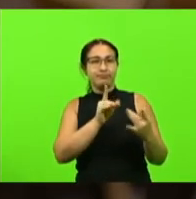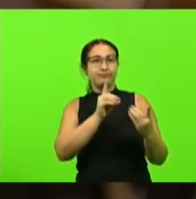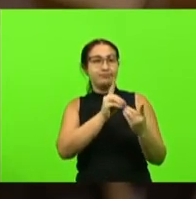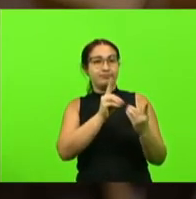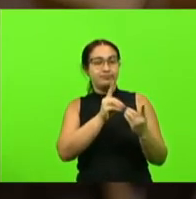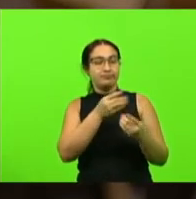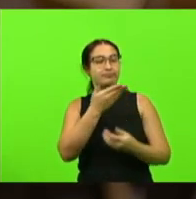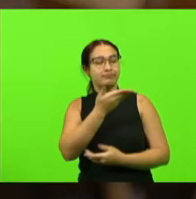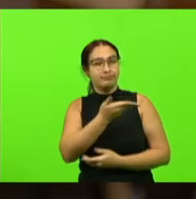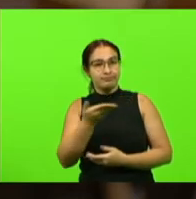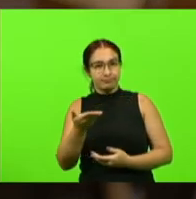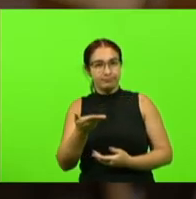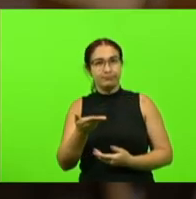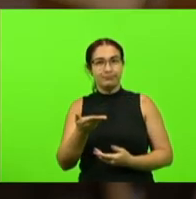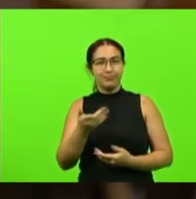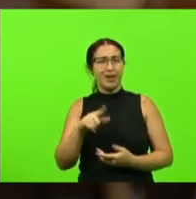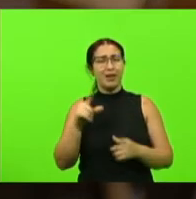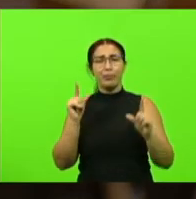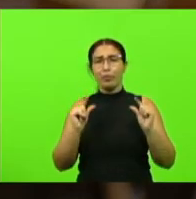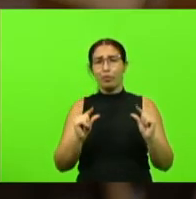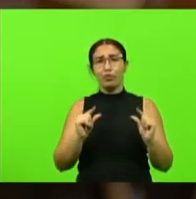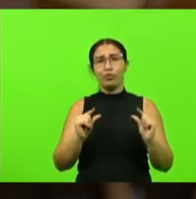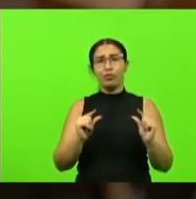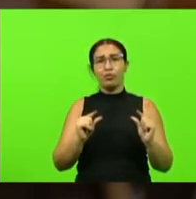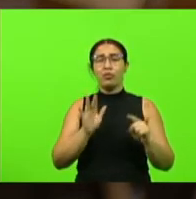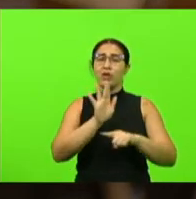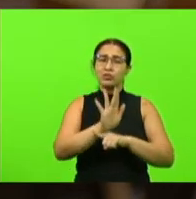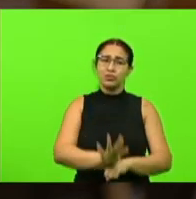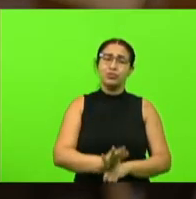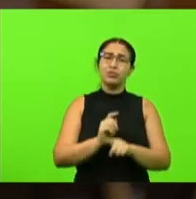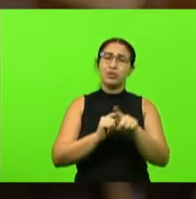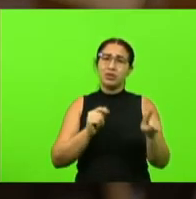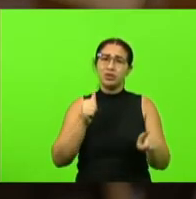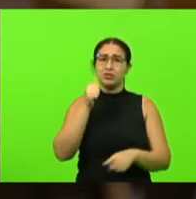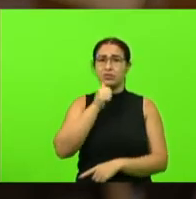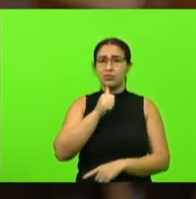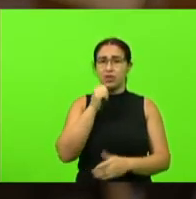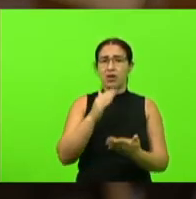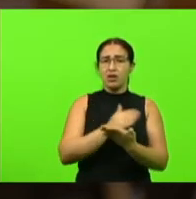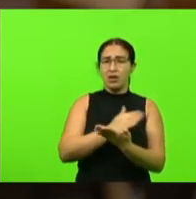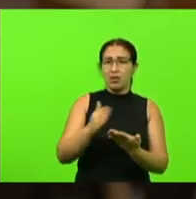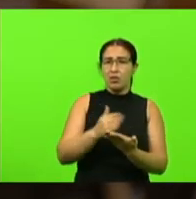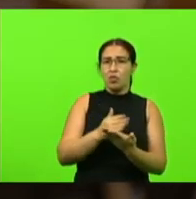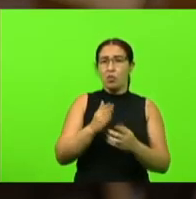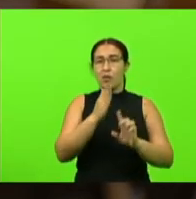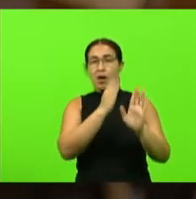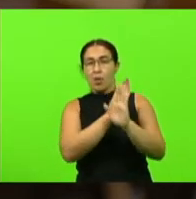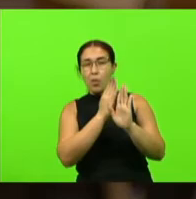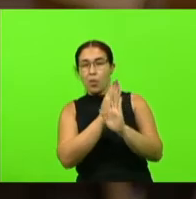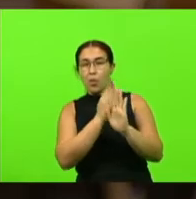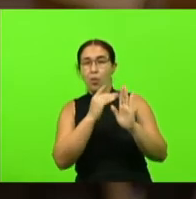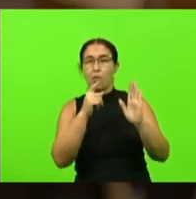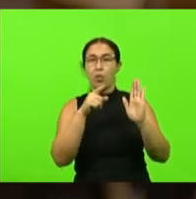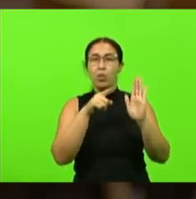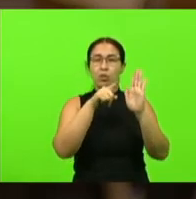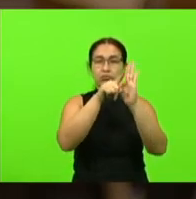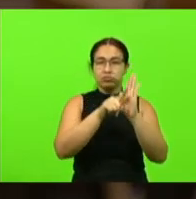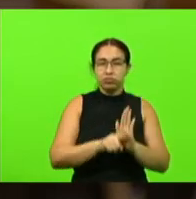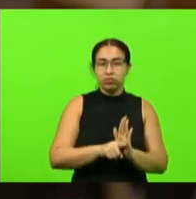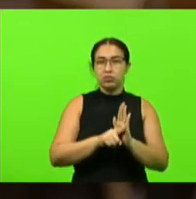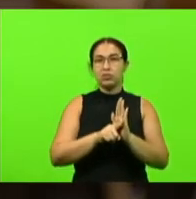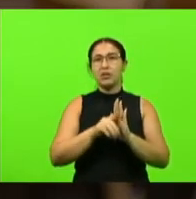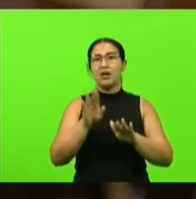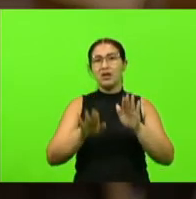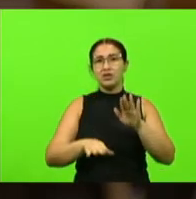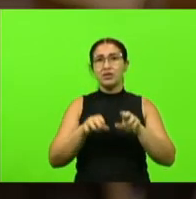e faz com que em determinadas situações de investigação as pessoas percam até a sua